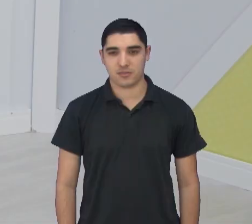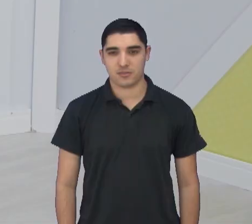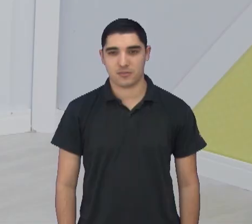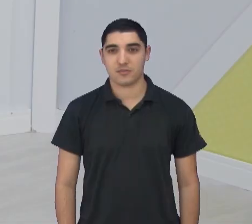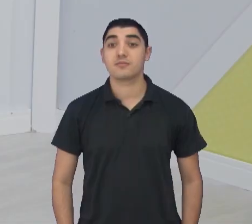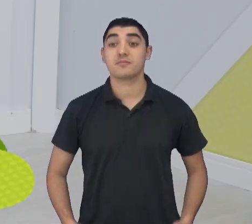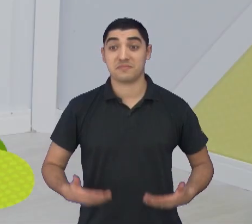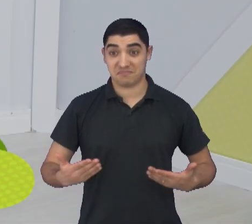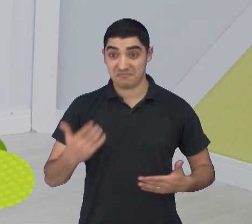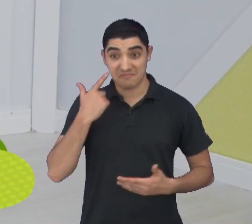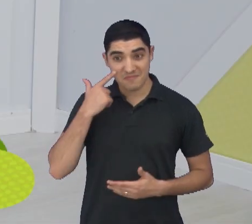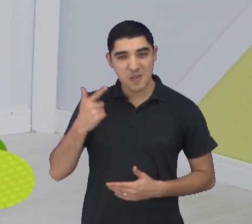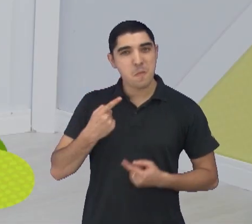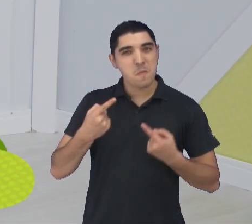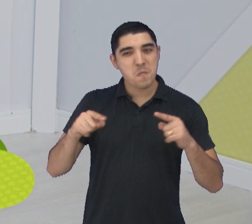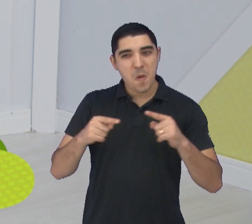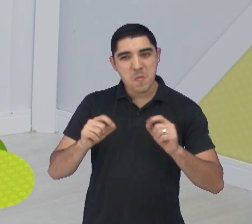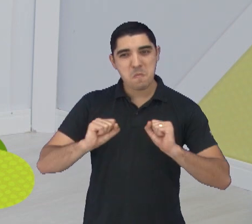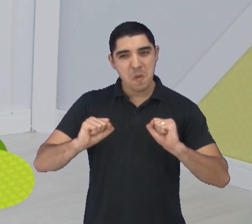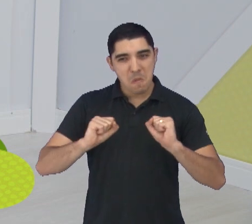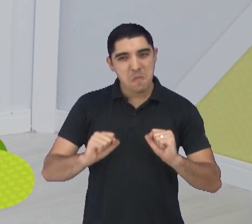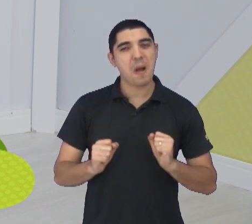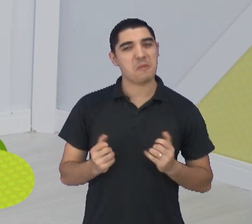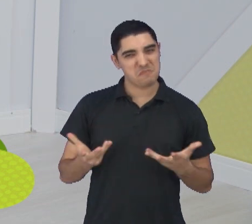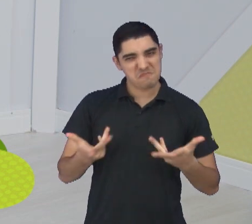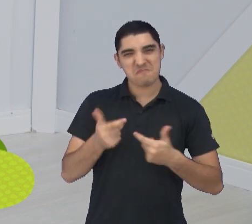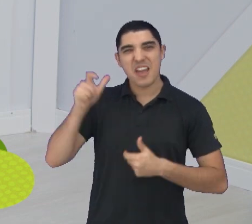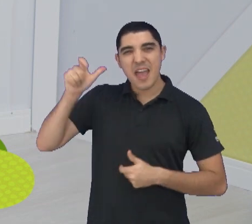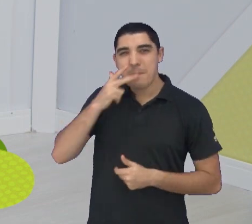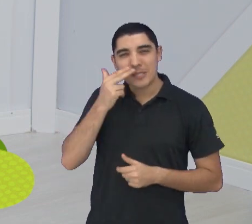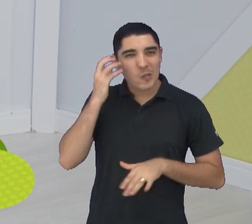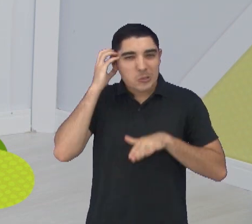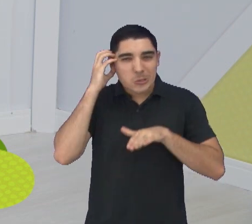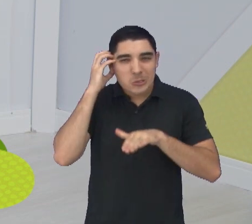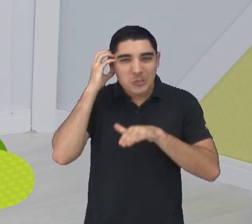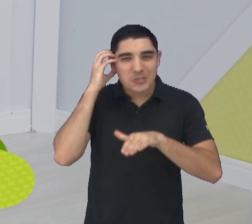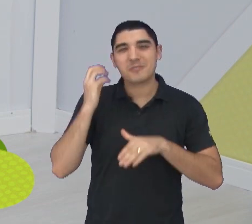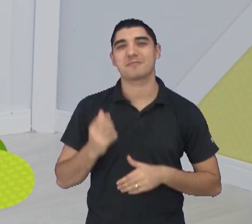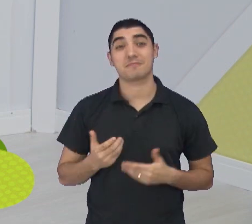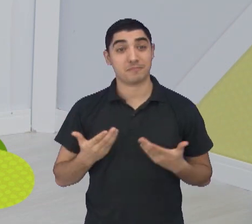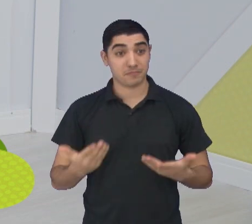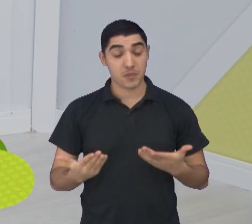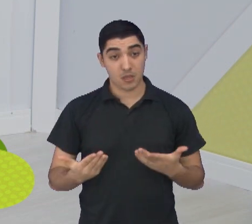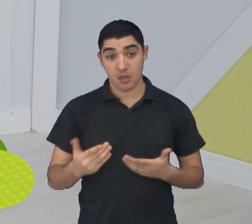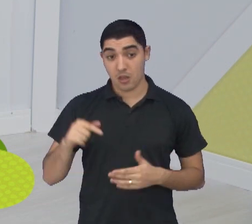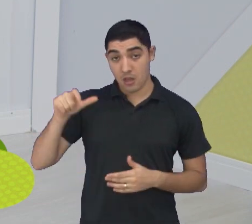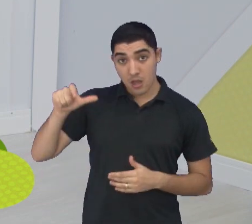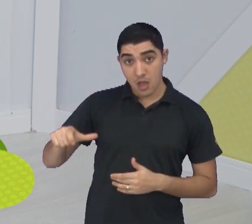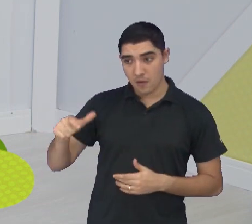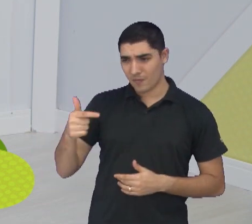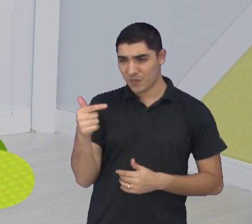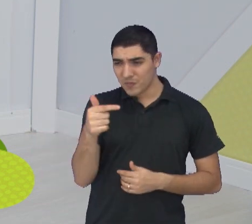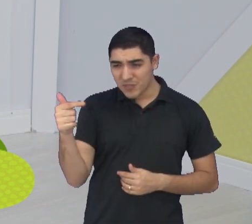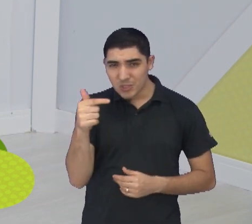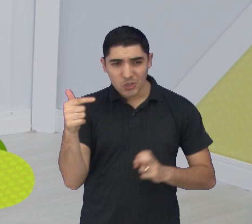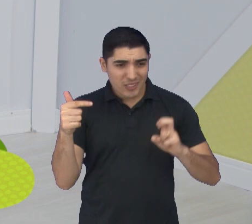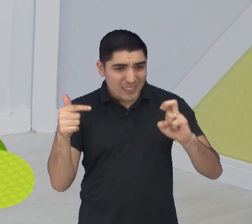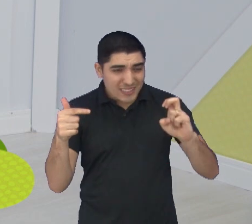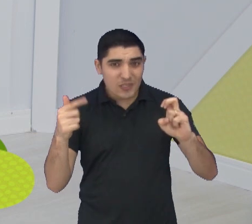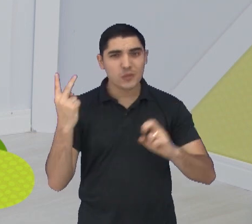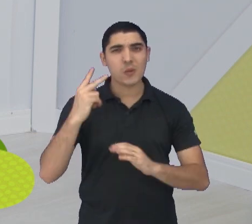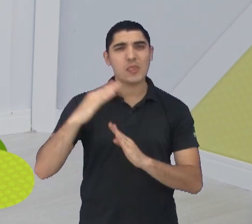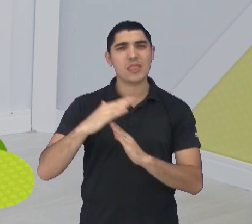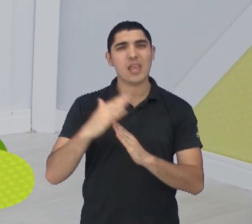Ó, somzão do nosso Israel. E o Israel está virando um DJ praticamente. Mas o detalhe é o seguinte. 22 a 5 não dá, né, Brunão? Que